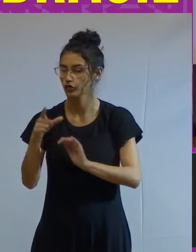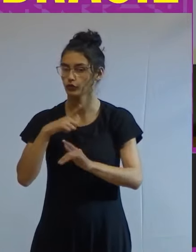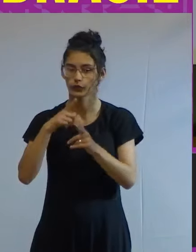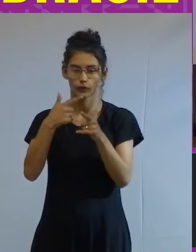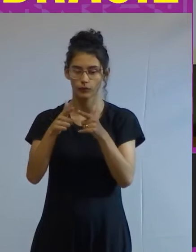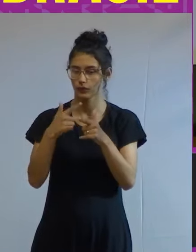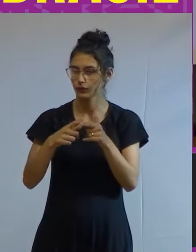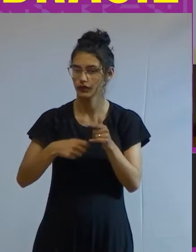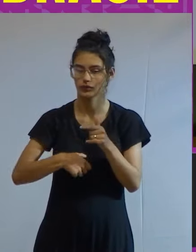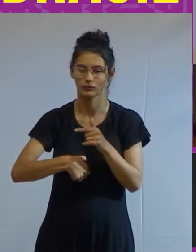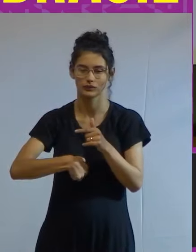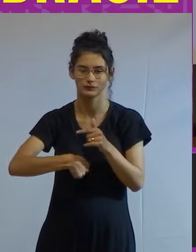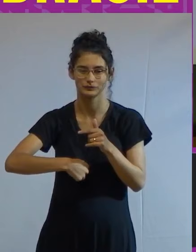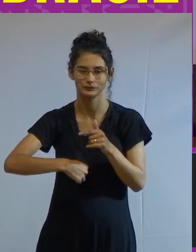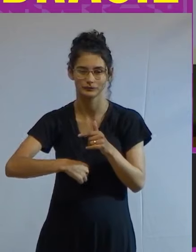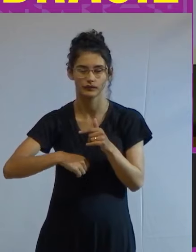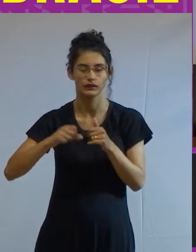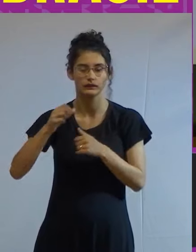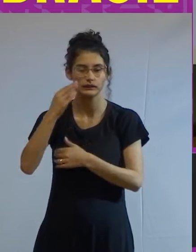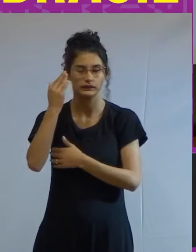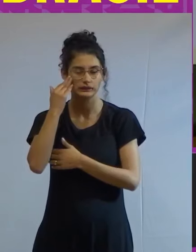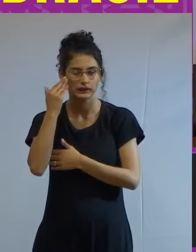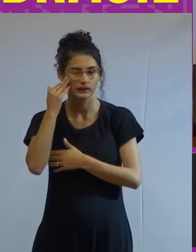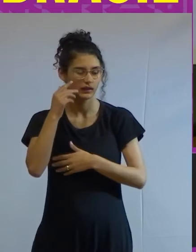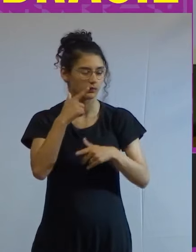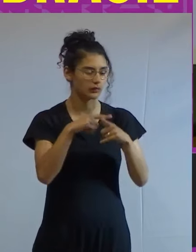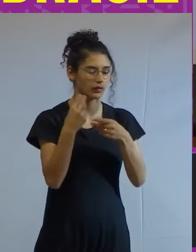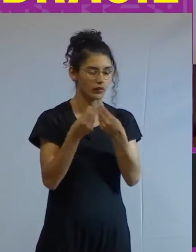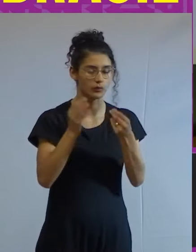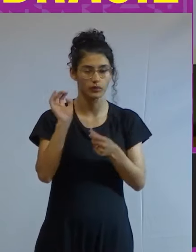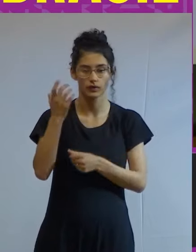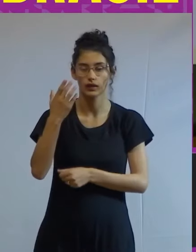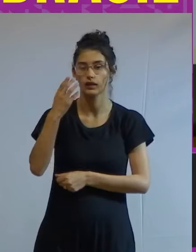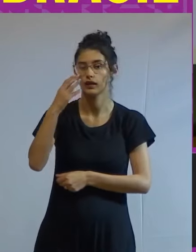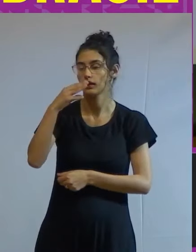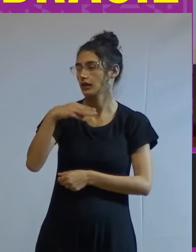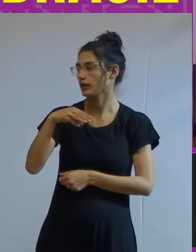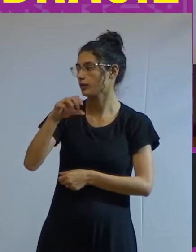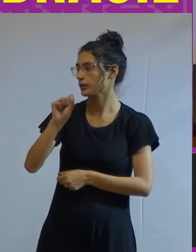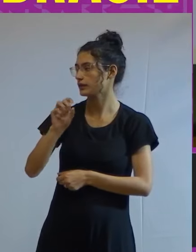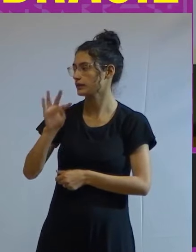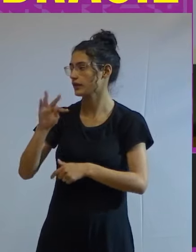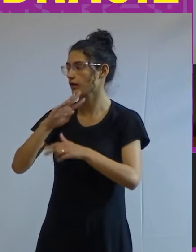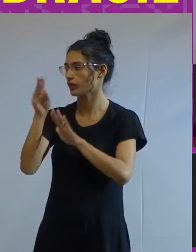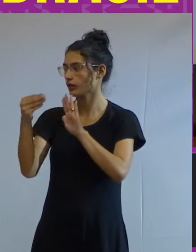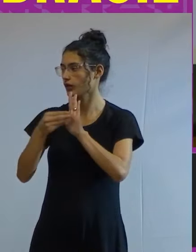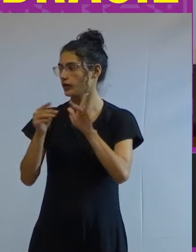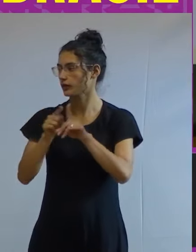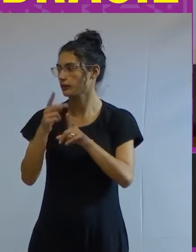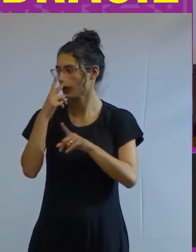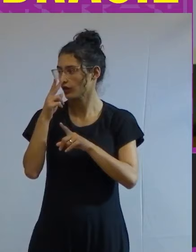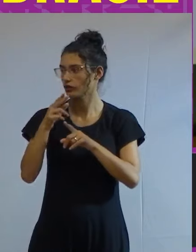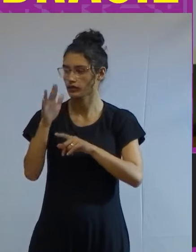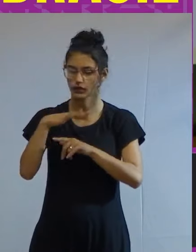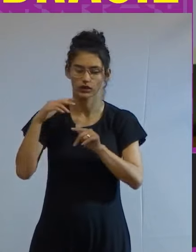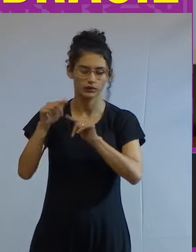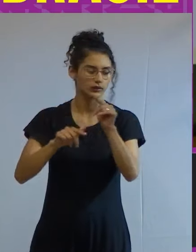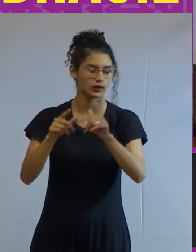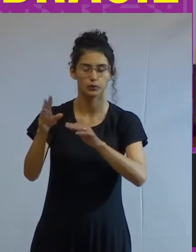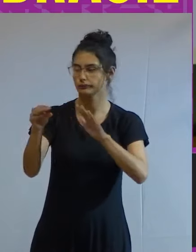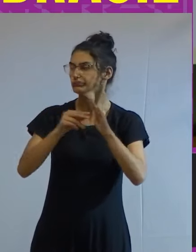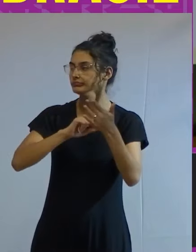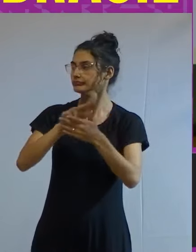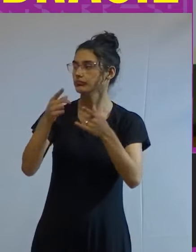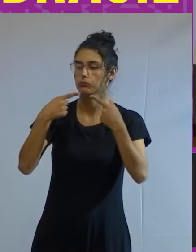problema nenhum só que se você for entender a problemática como aconteceu com o MST se eu não me engano que foi colocar no mercado financeiro recebeu